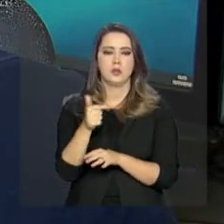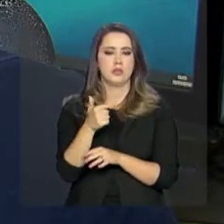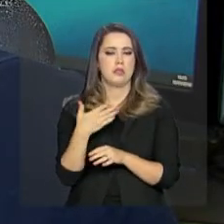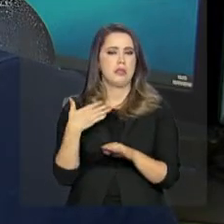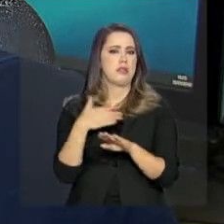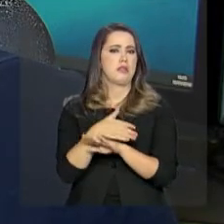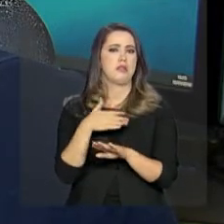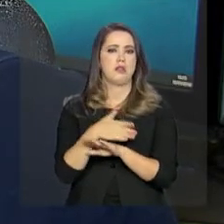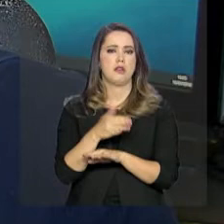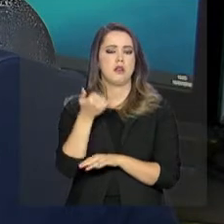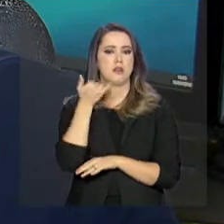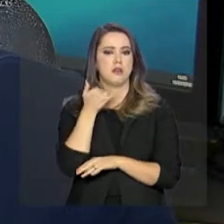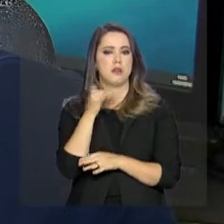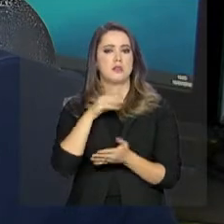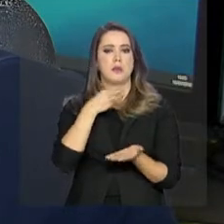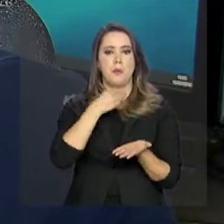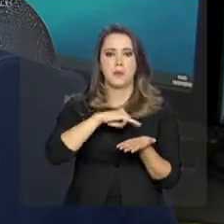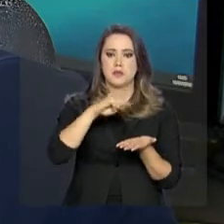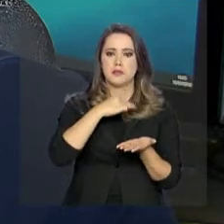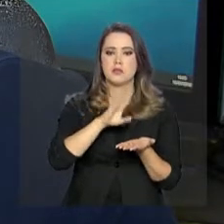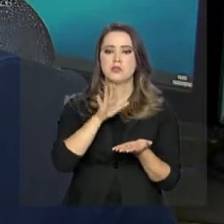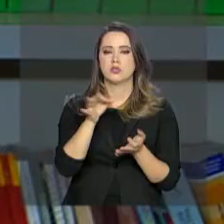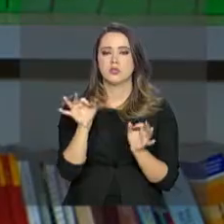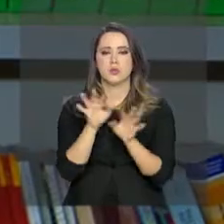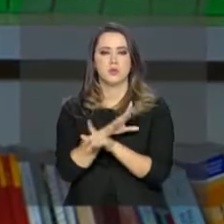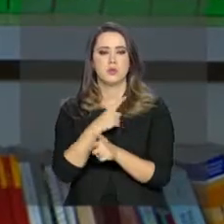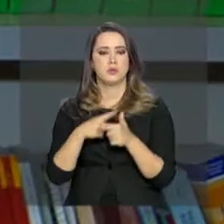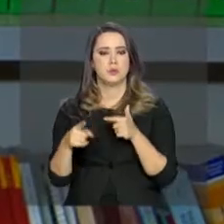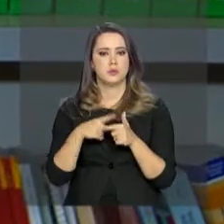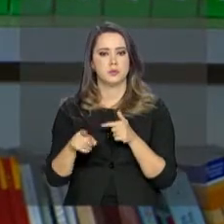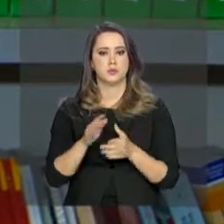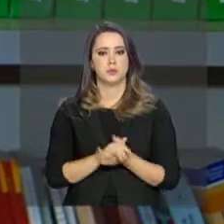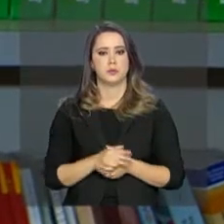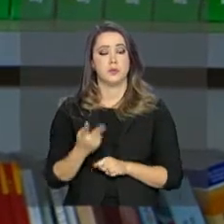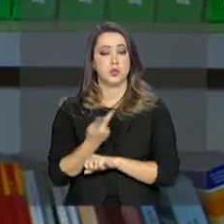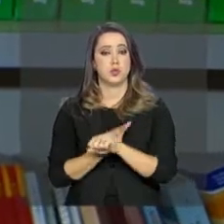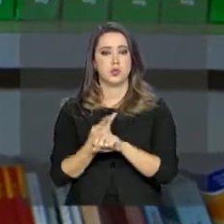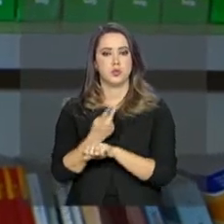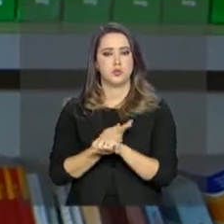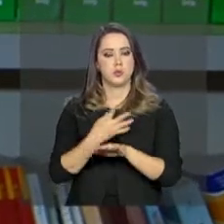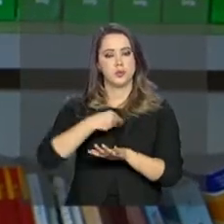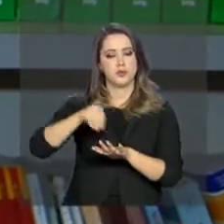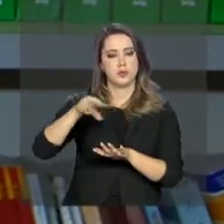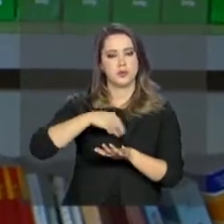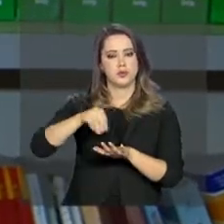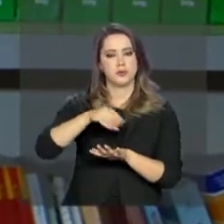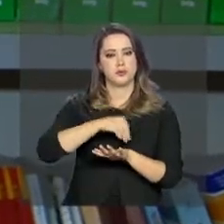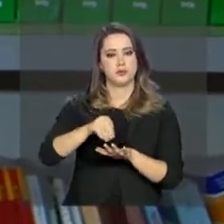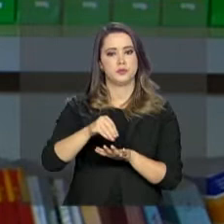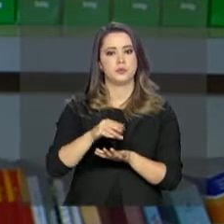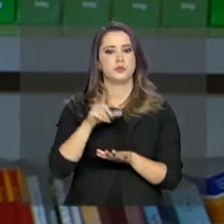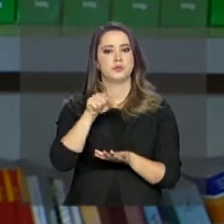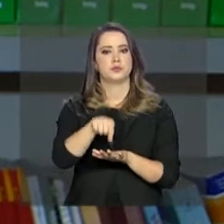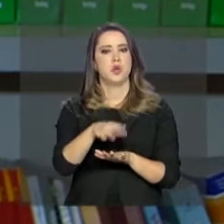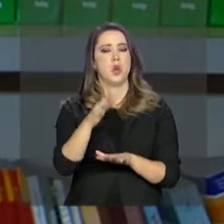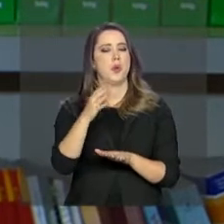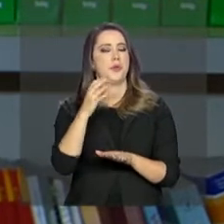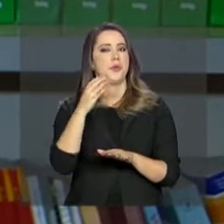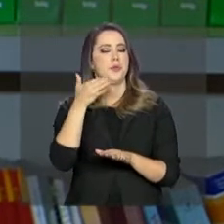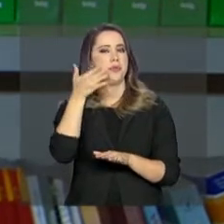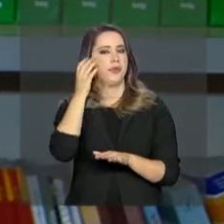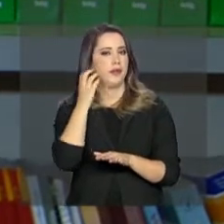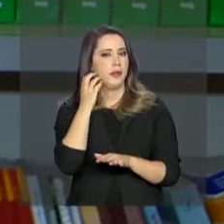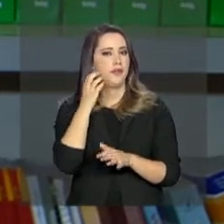pararam de mandar mensagem. Já resolvi muitos problemas mesmo. A gente busca os dados que tem lá de reclamação contra a viação civil, telecomunicação,